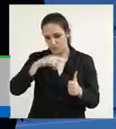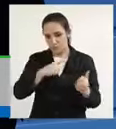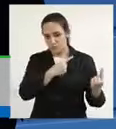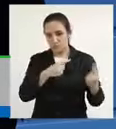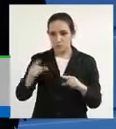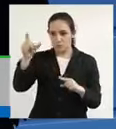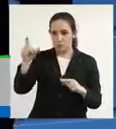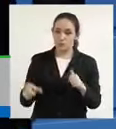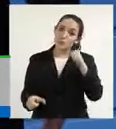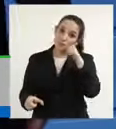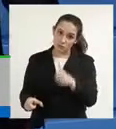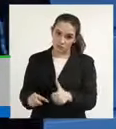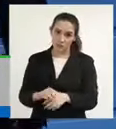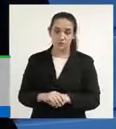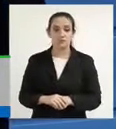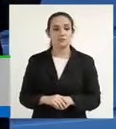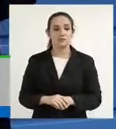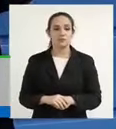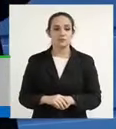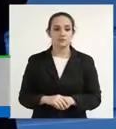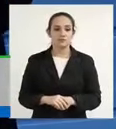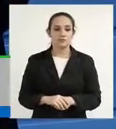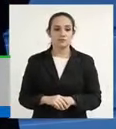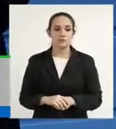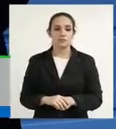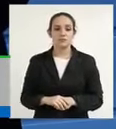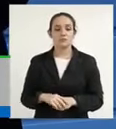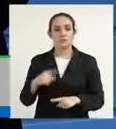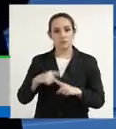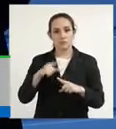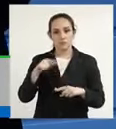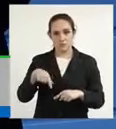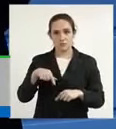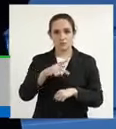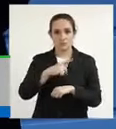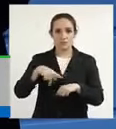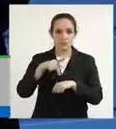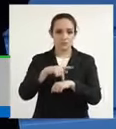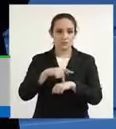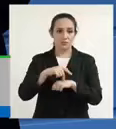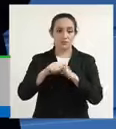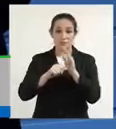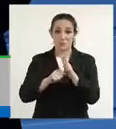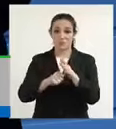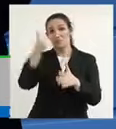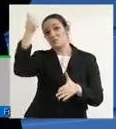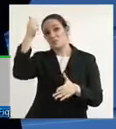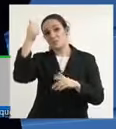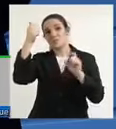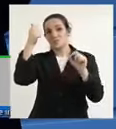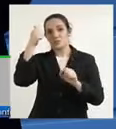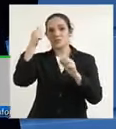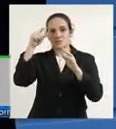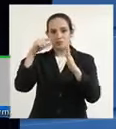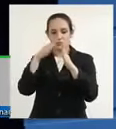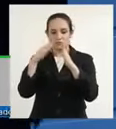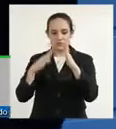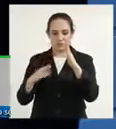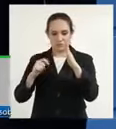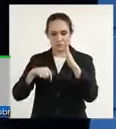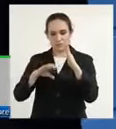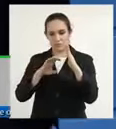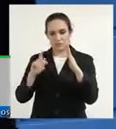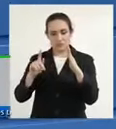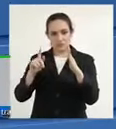a mulher. Não é à toa que pela primeira vez na história do nosso país fora instalada aqui, inclusive em